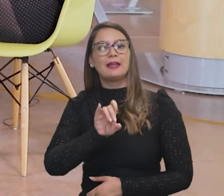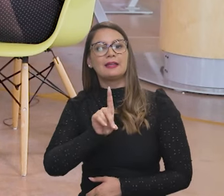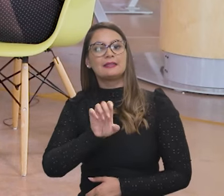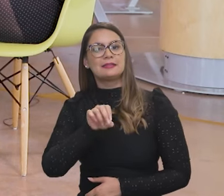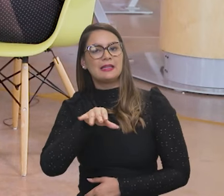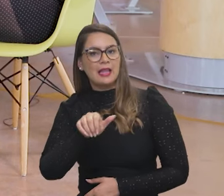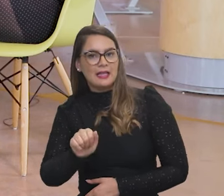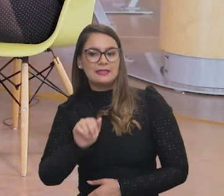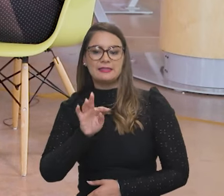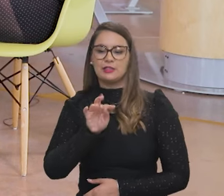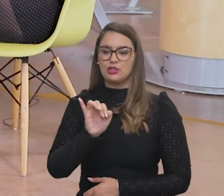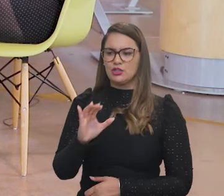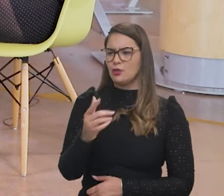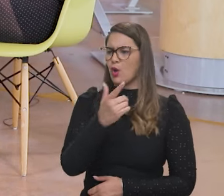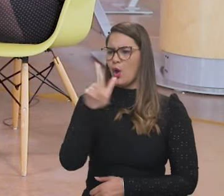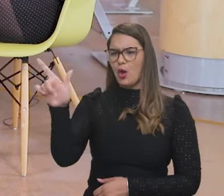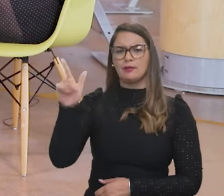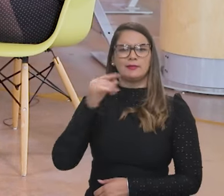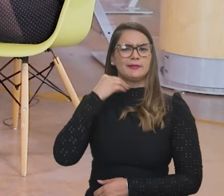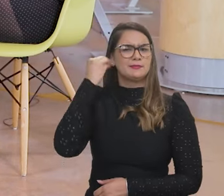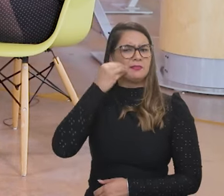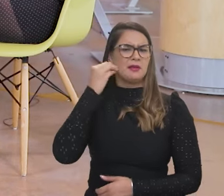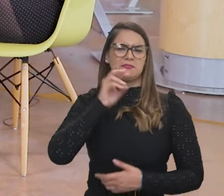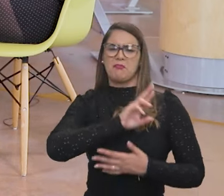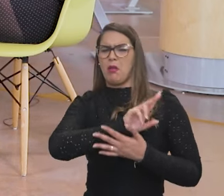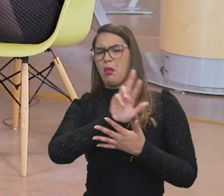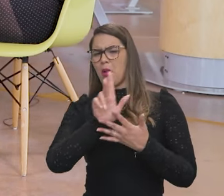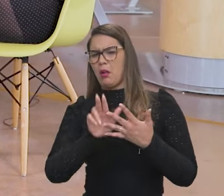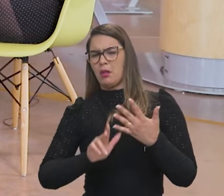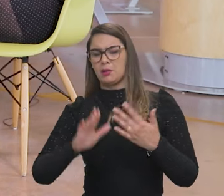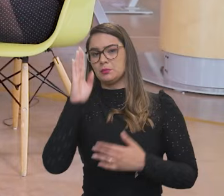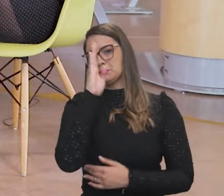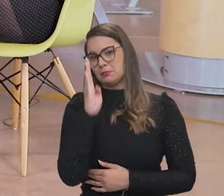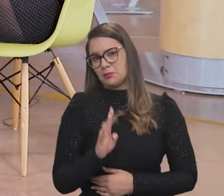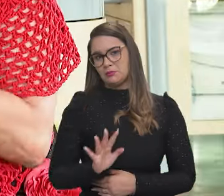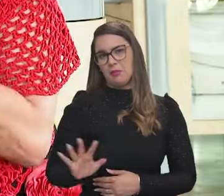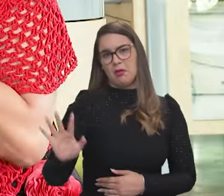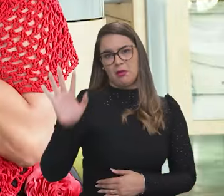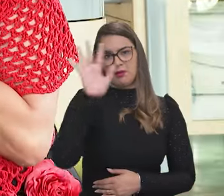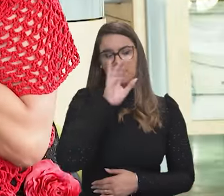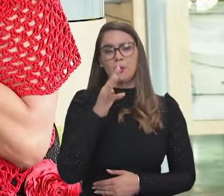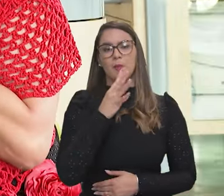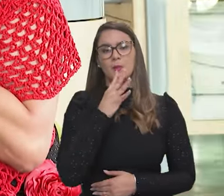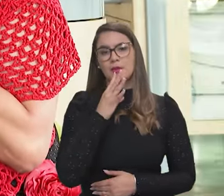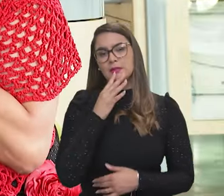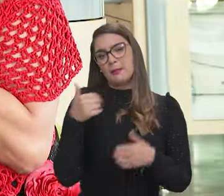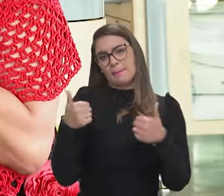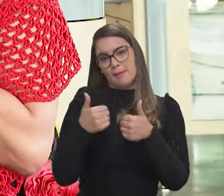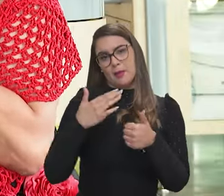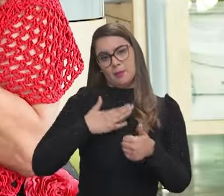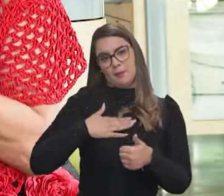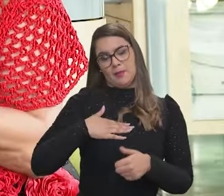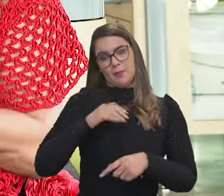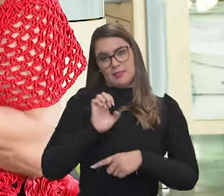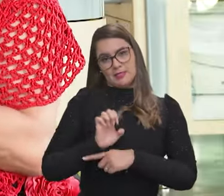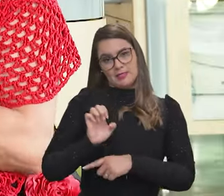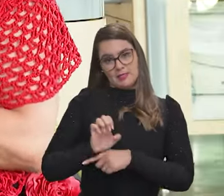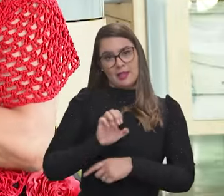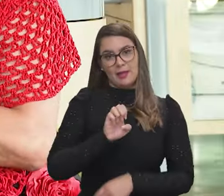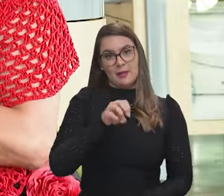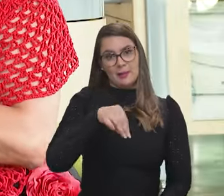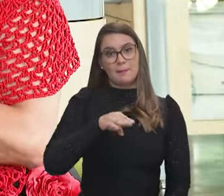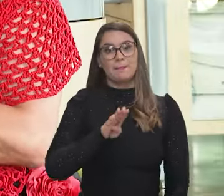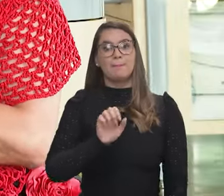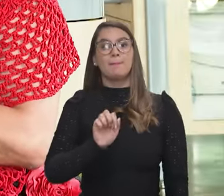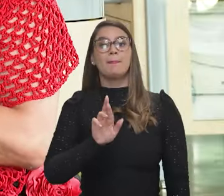Residência em TIC, e diversas outras experiências espalhadas, né, no Brasil, como é a que eu conheço de perto, porque é no meu estado,